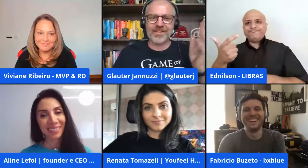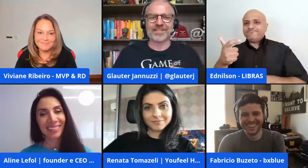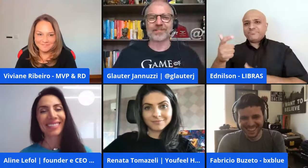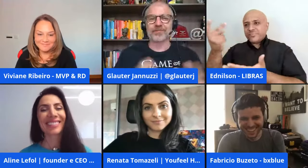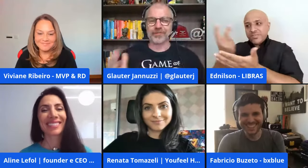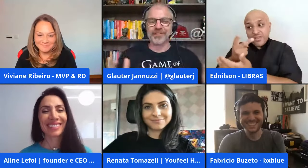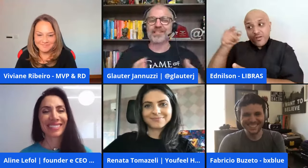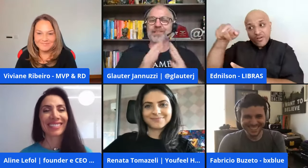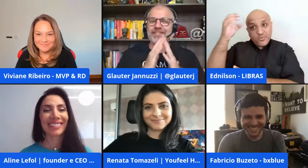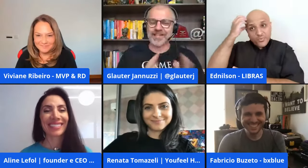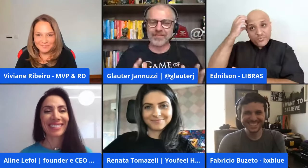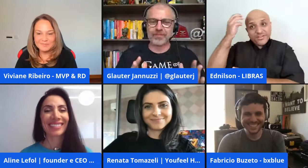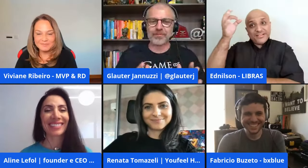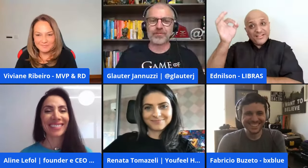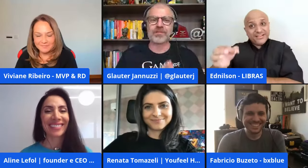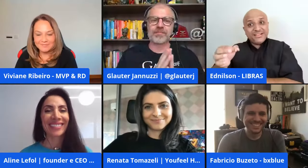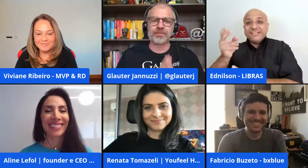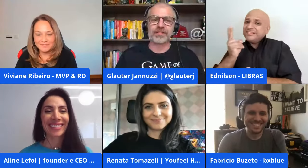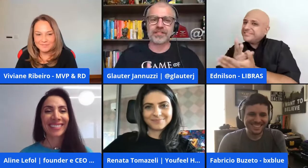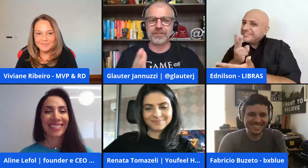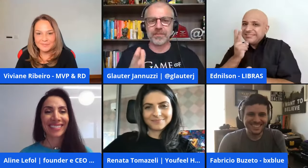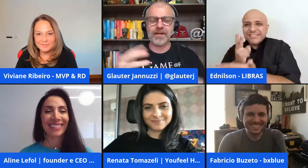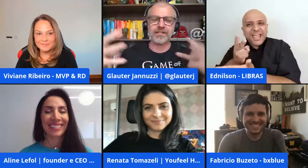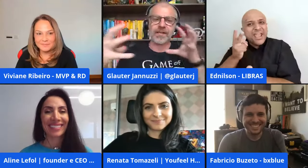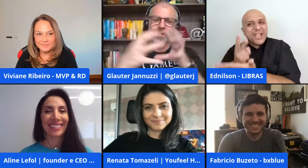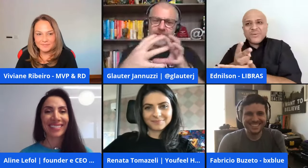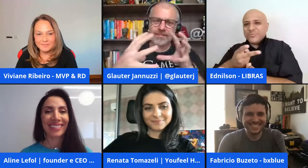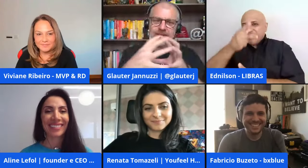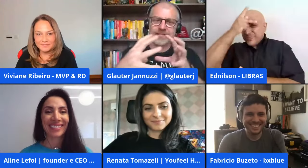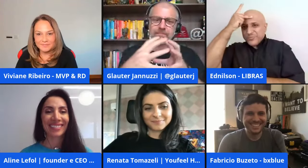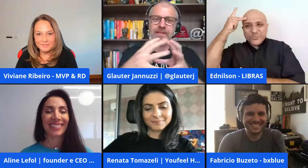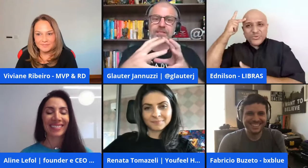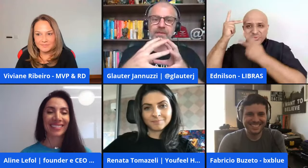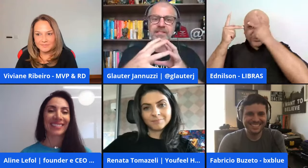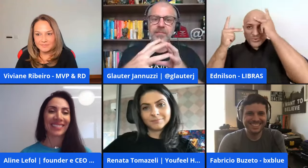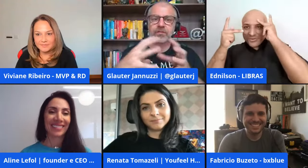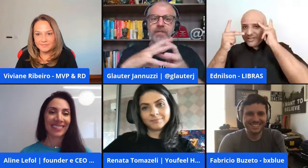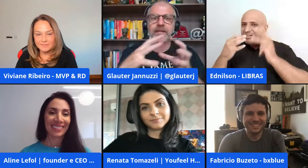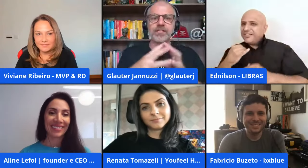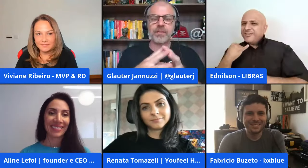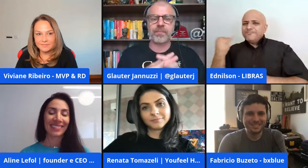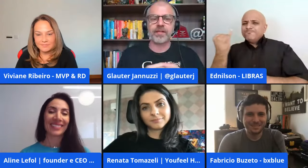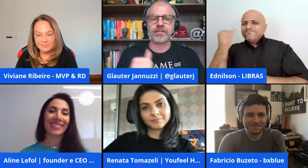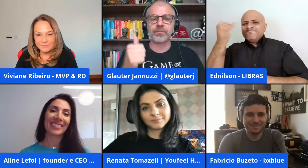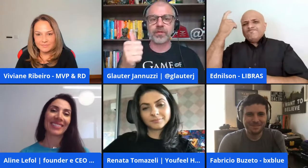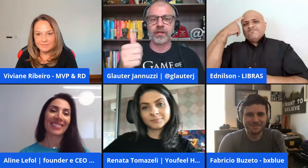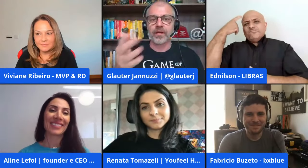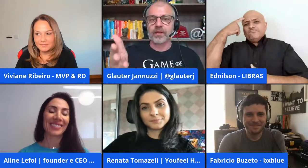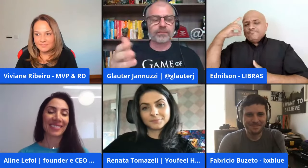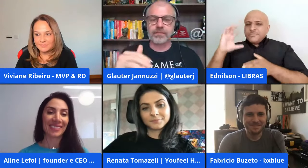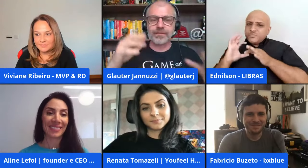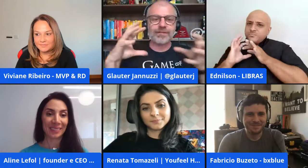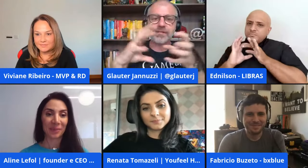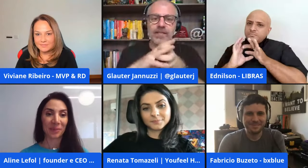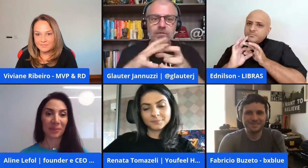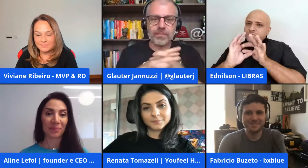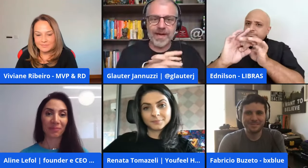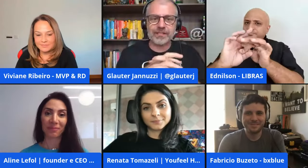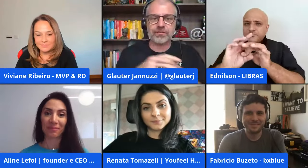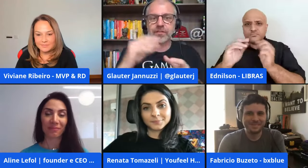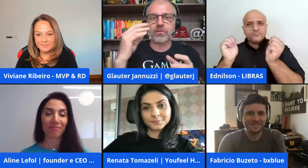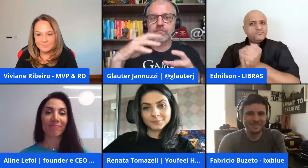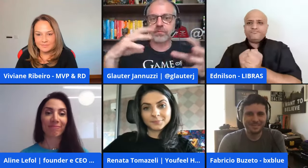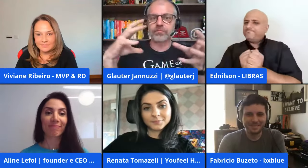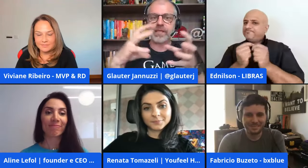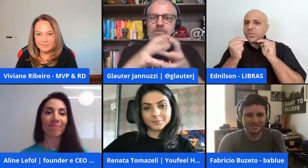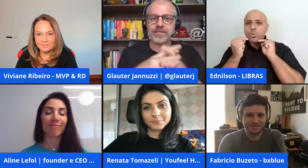pessoas também então no fundo é isso é sempre pessoas é importante demais esse pensamento para encaixar peças porque se não